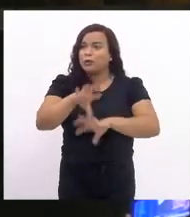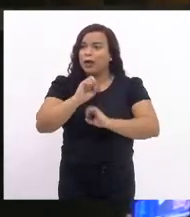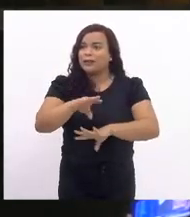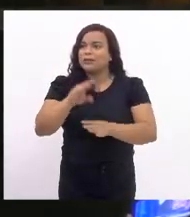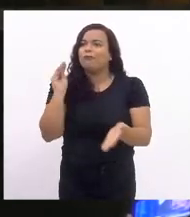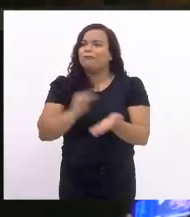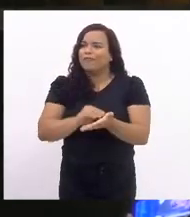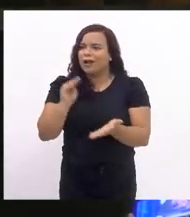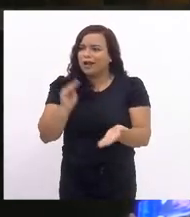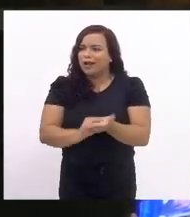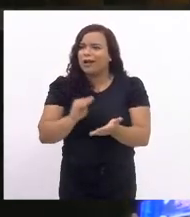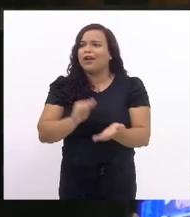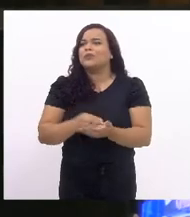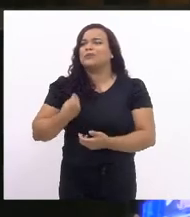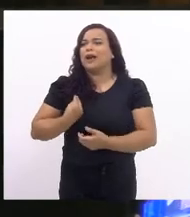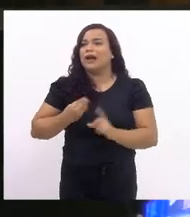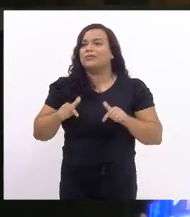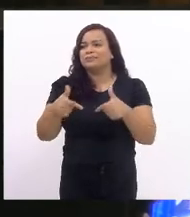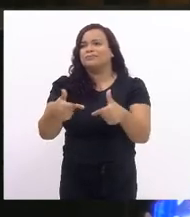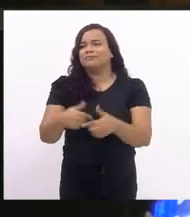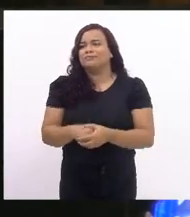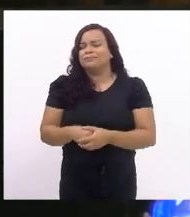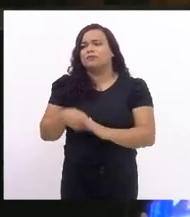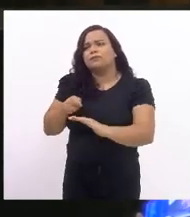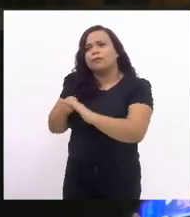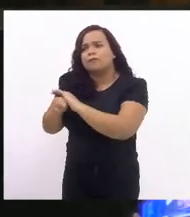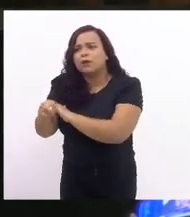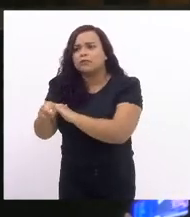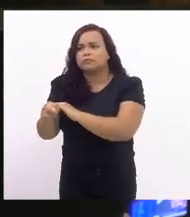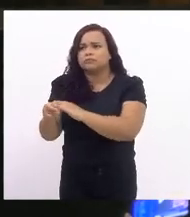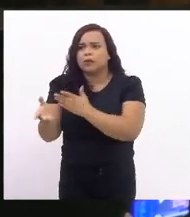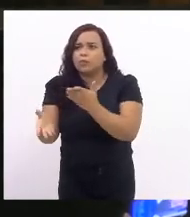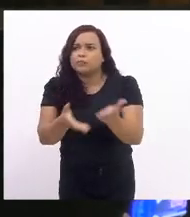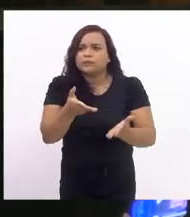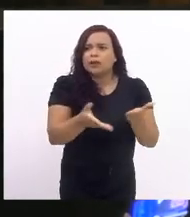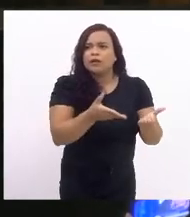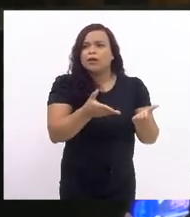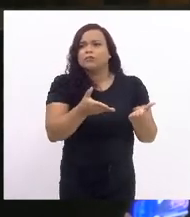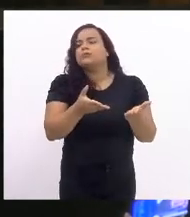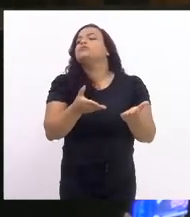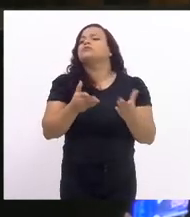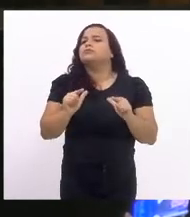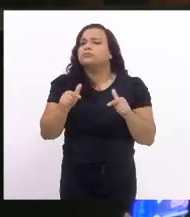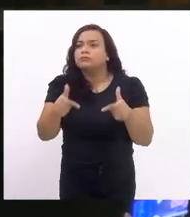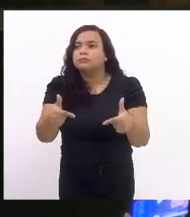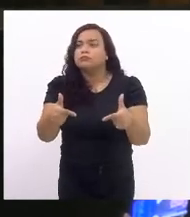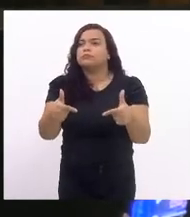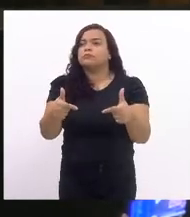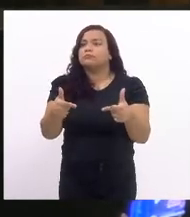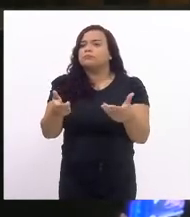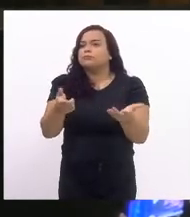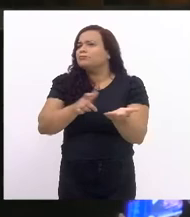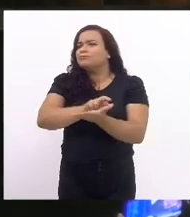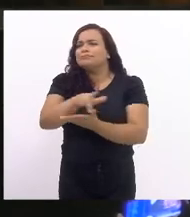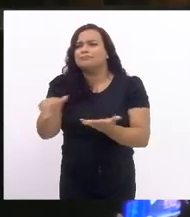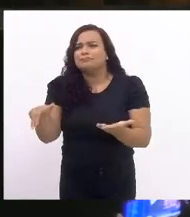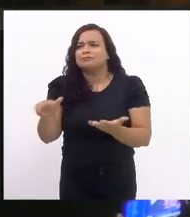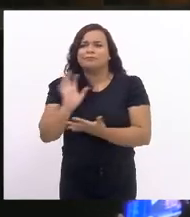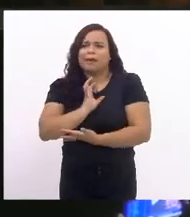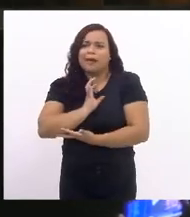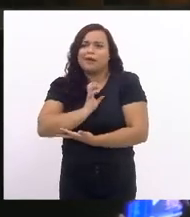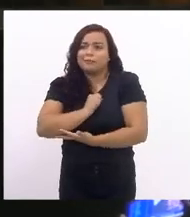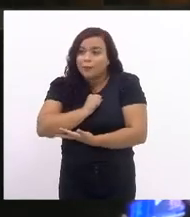seja no investimento, seja no cuidado, seja no zelo, seja no amor,